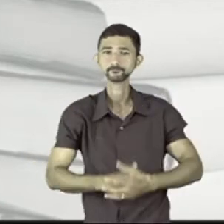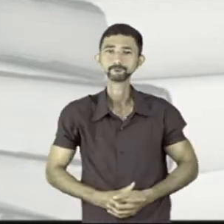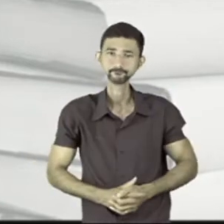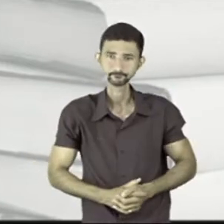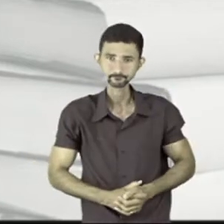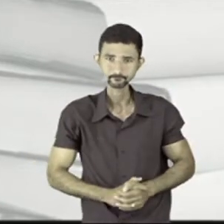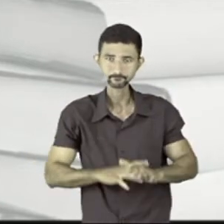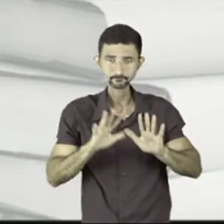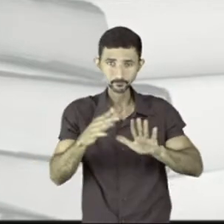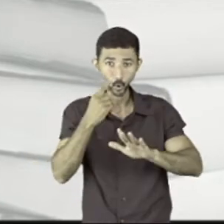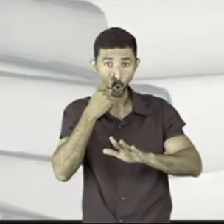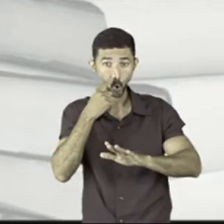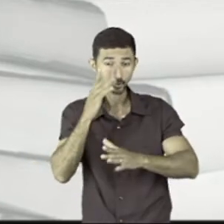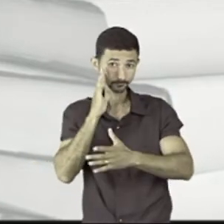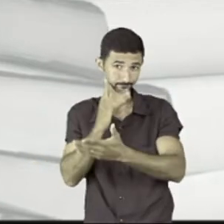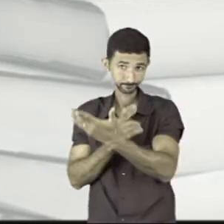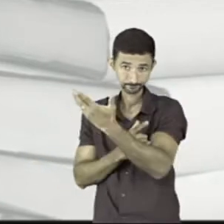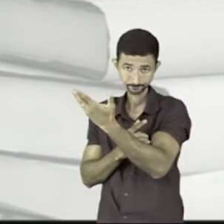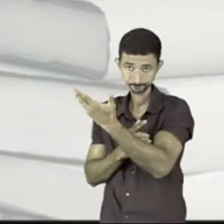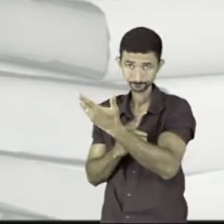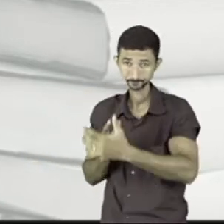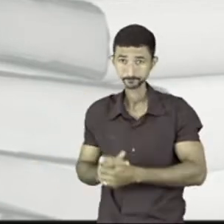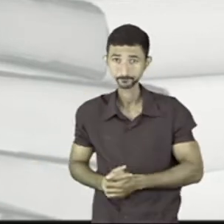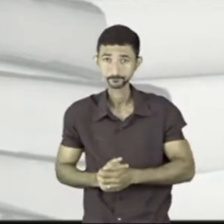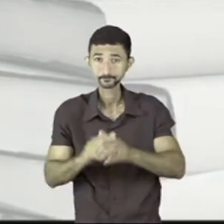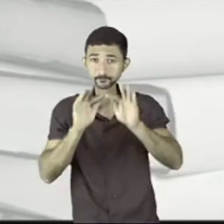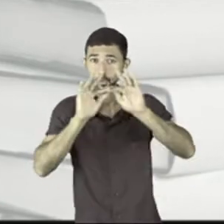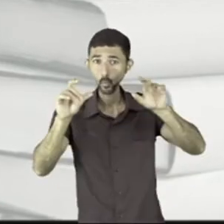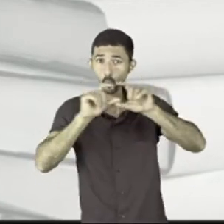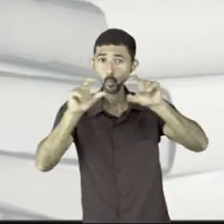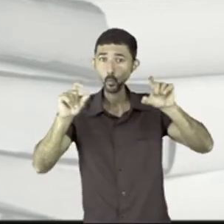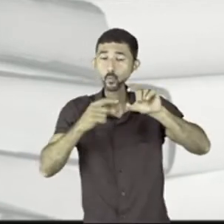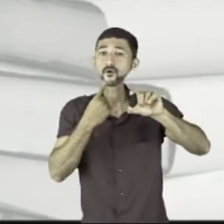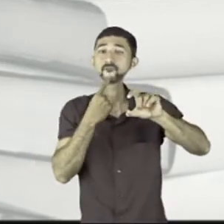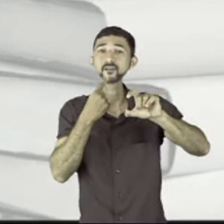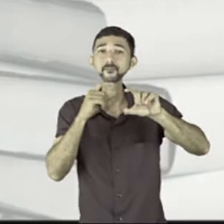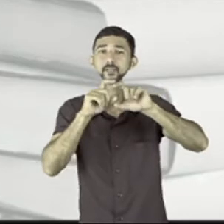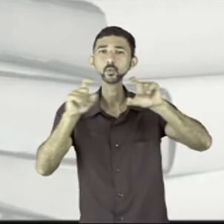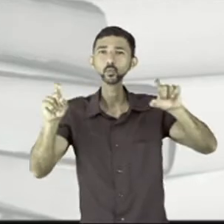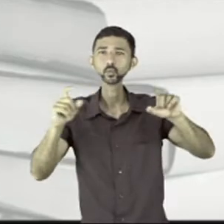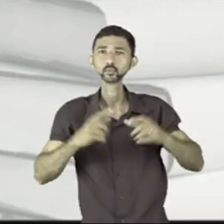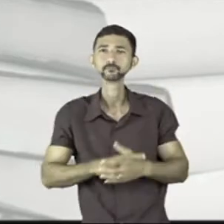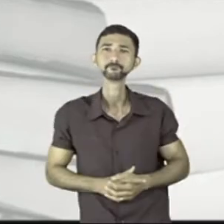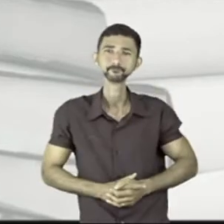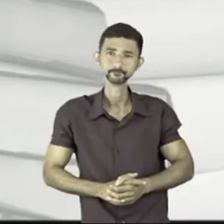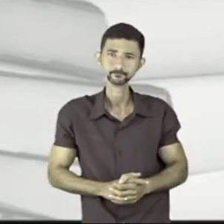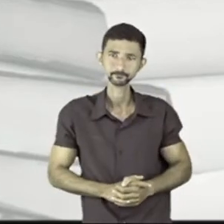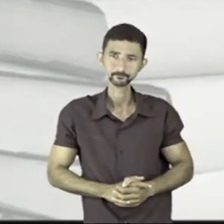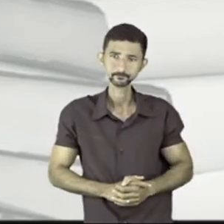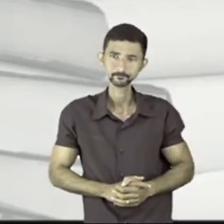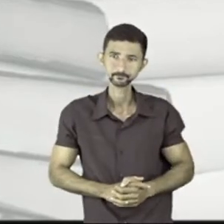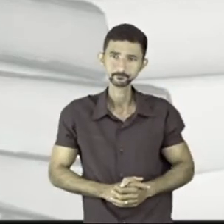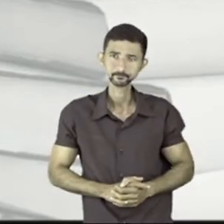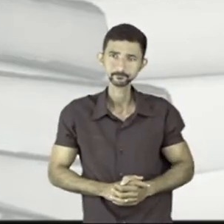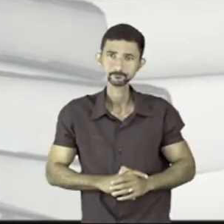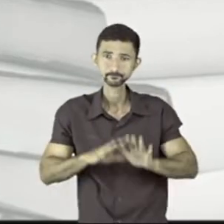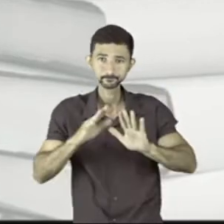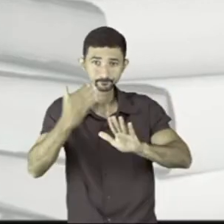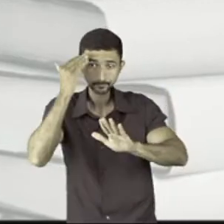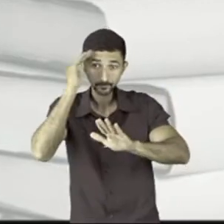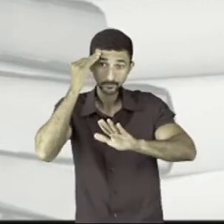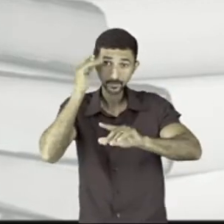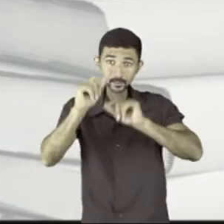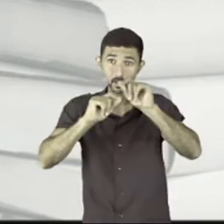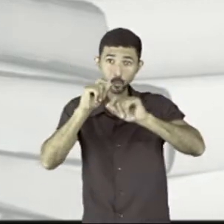Continua observando aí na sua tela que eu destaquei, nesse primeiro momento, alguns elementos para você. Para você